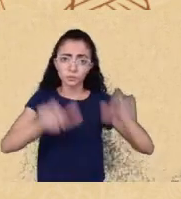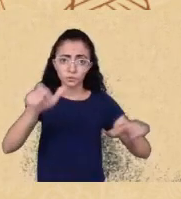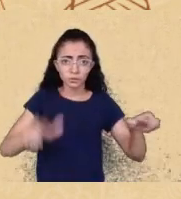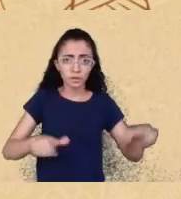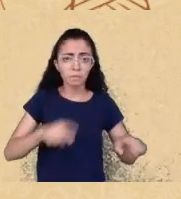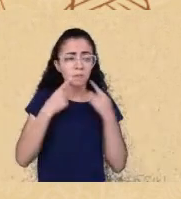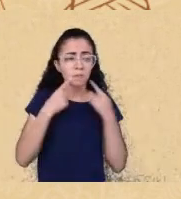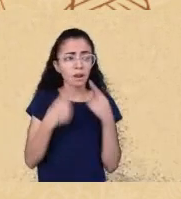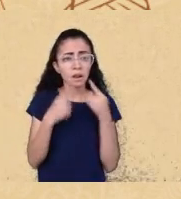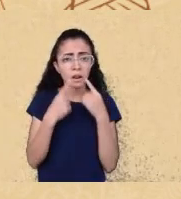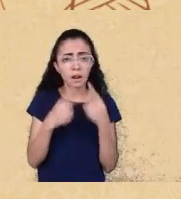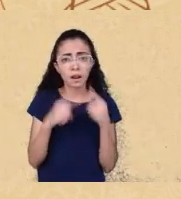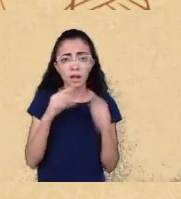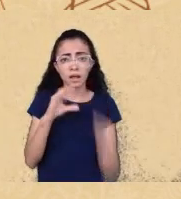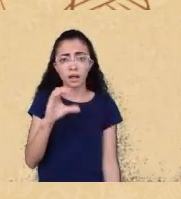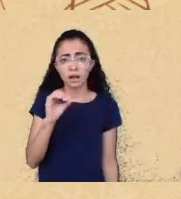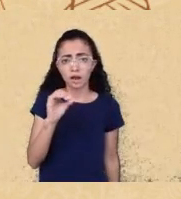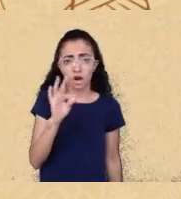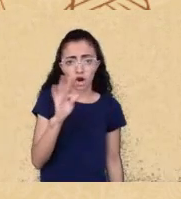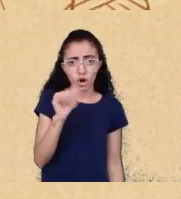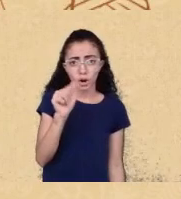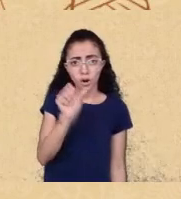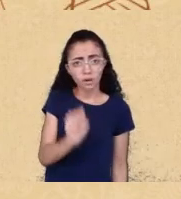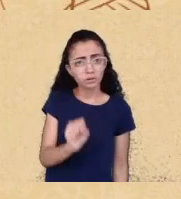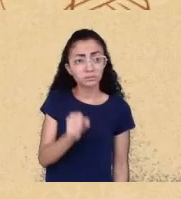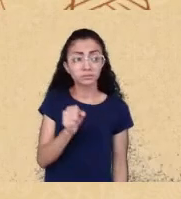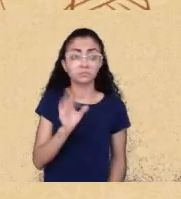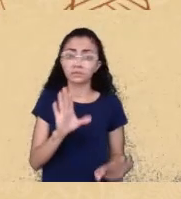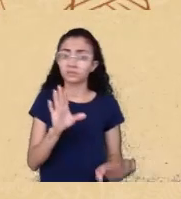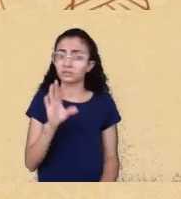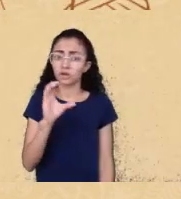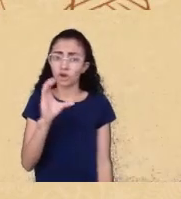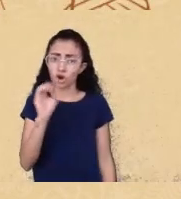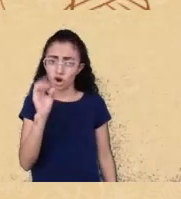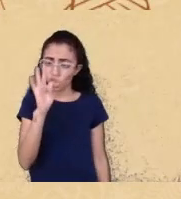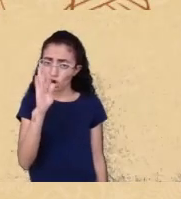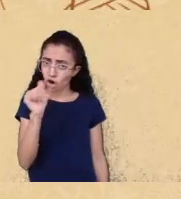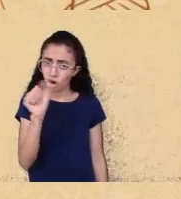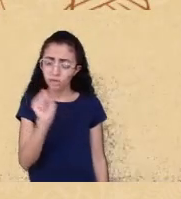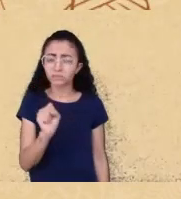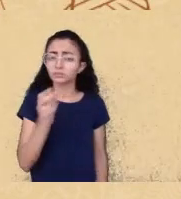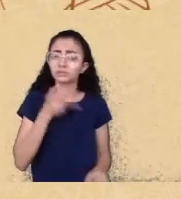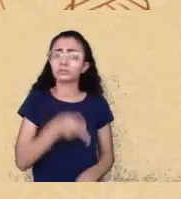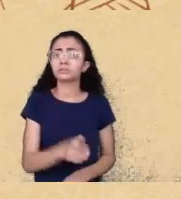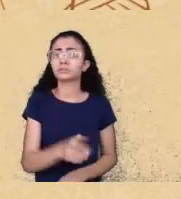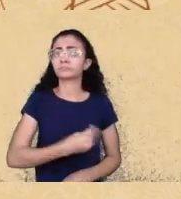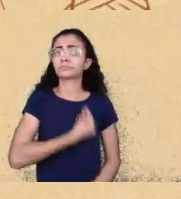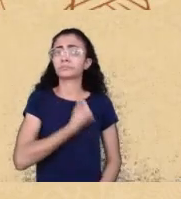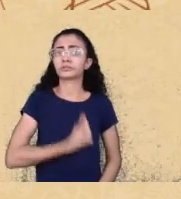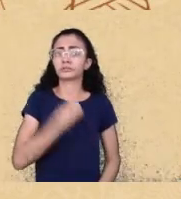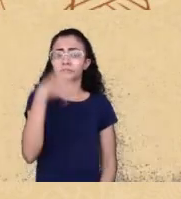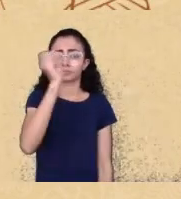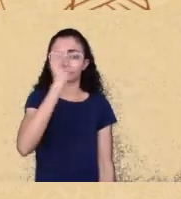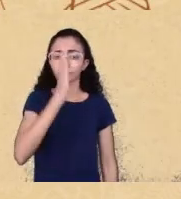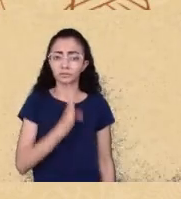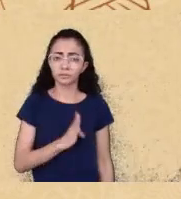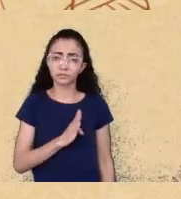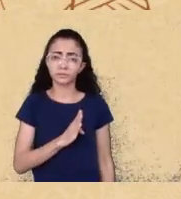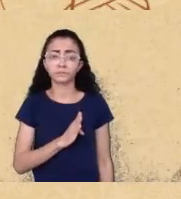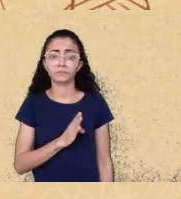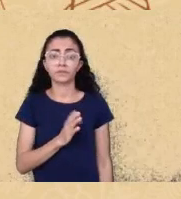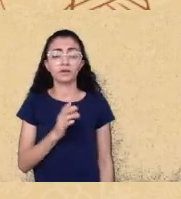existiram cotas neste país eu nem digo aquelas oficiais como a minha instituição a Universidade Federal Rural de Pernambuco